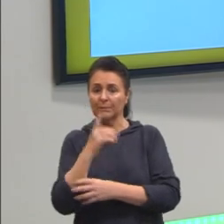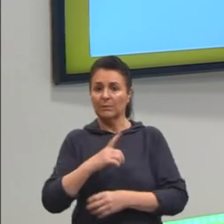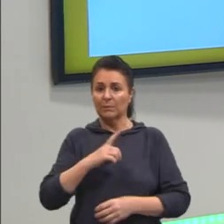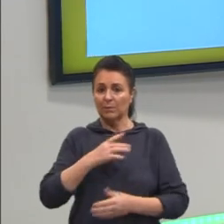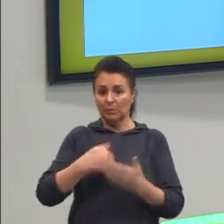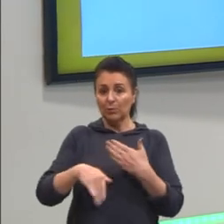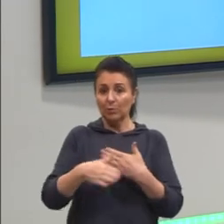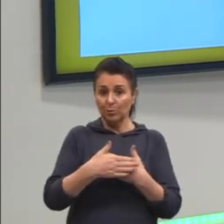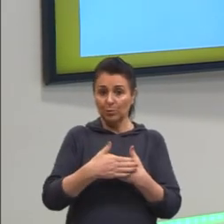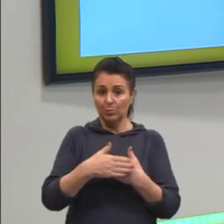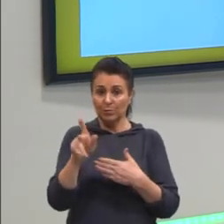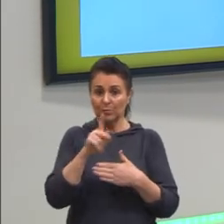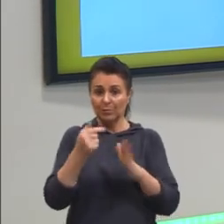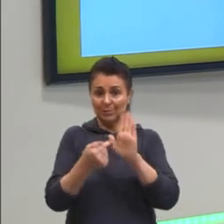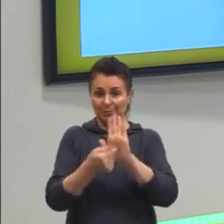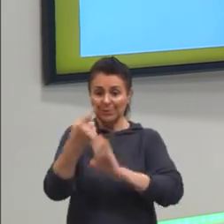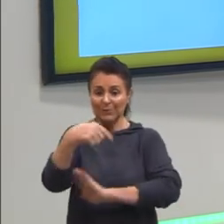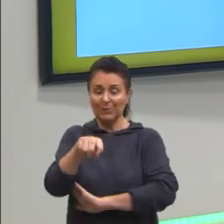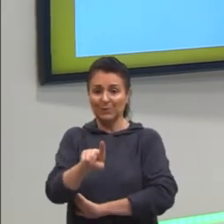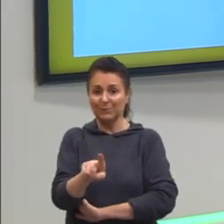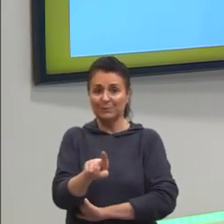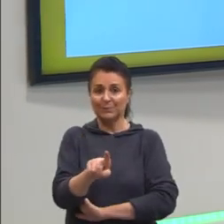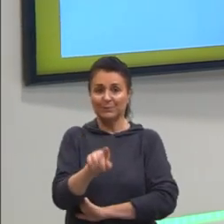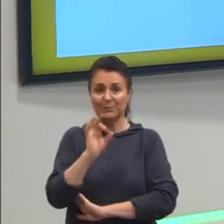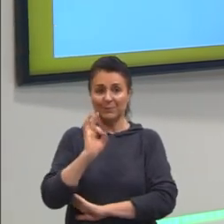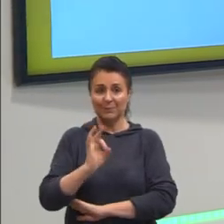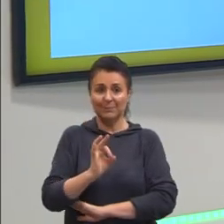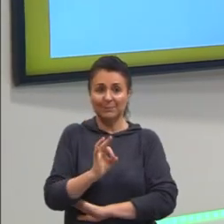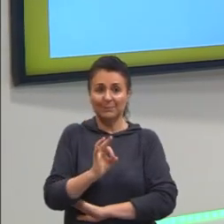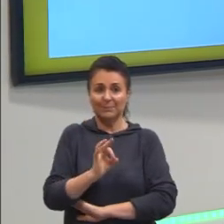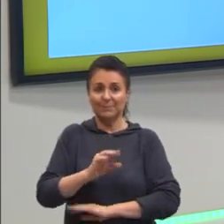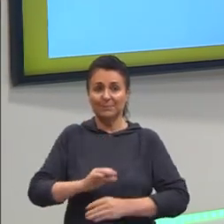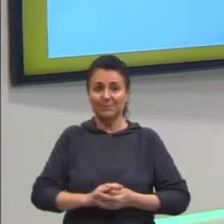Foram. Então, vamos para a próxima. Certo até aí, pessoal?